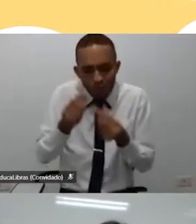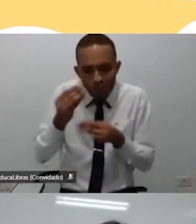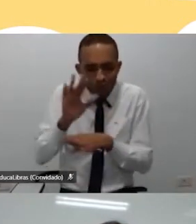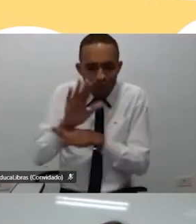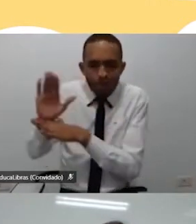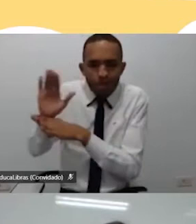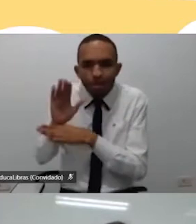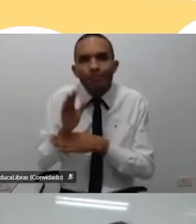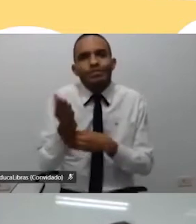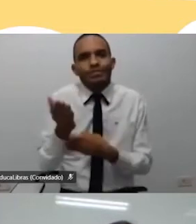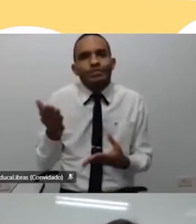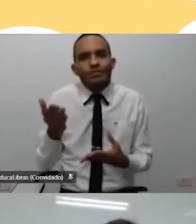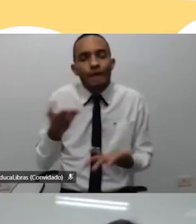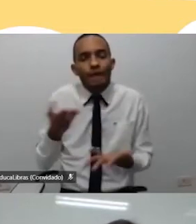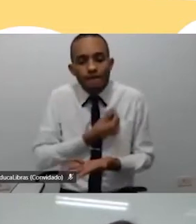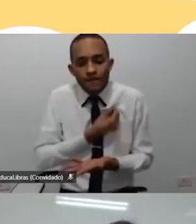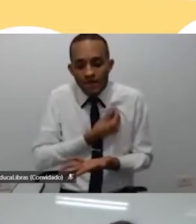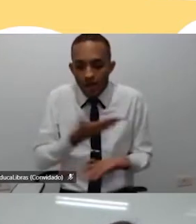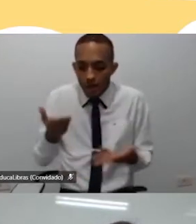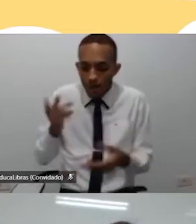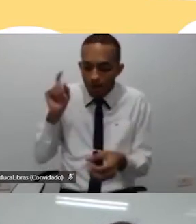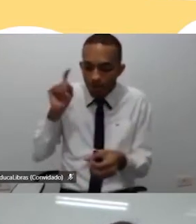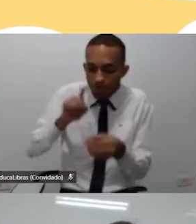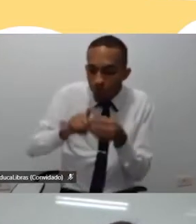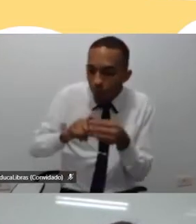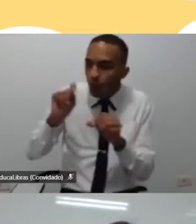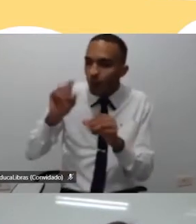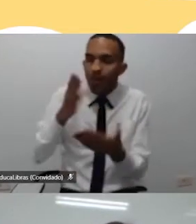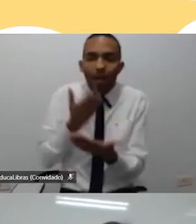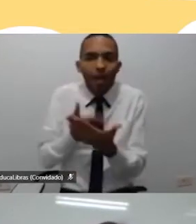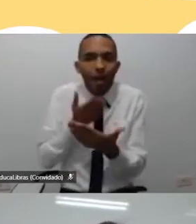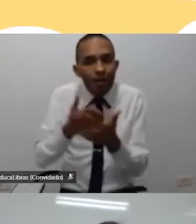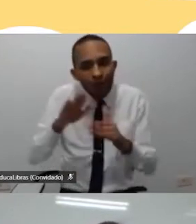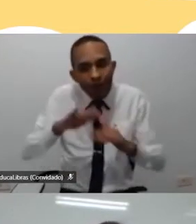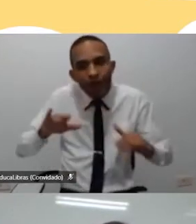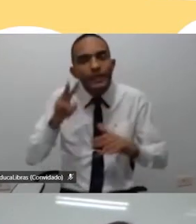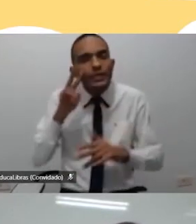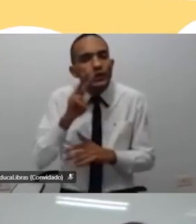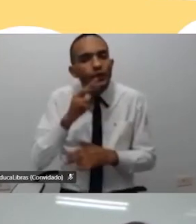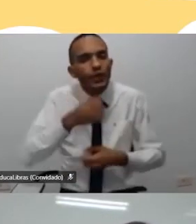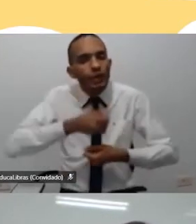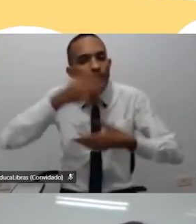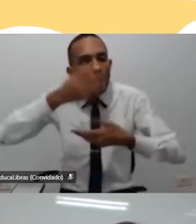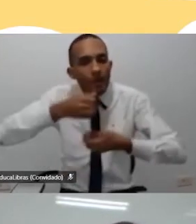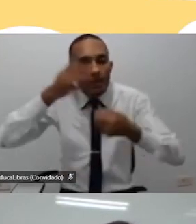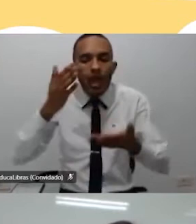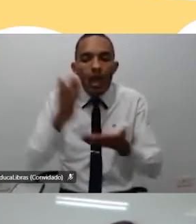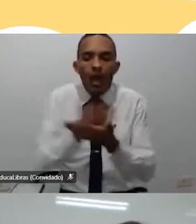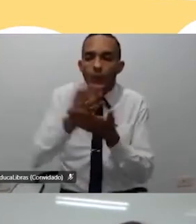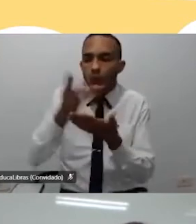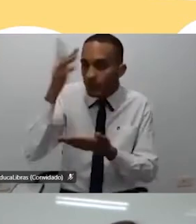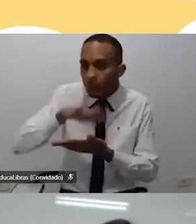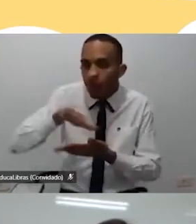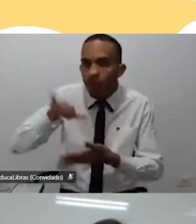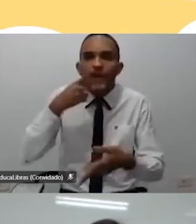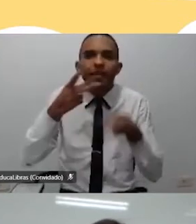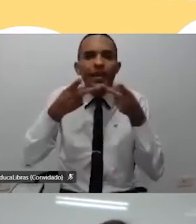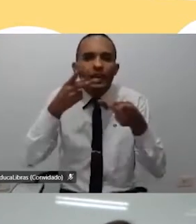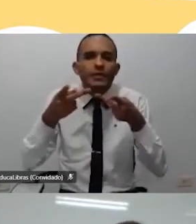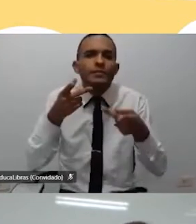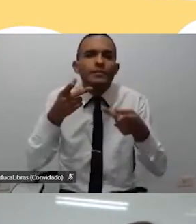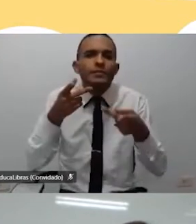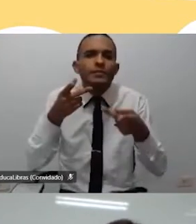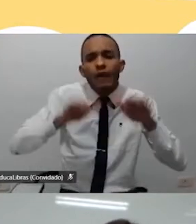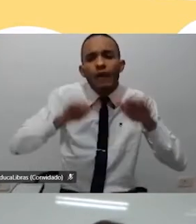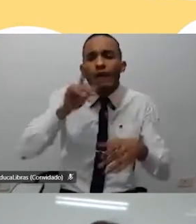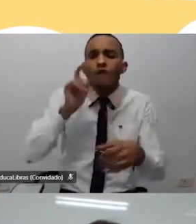e nesse momento que a gente volta para as aulas, eu vi aqui no chat que algumas pessoas estão falando ah, volte